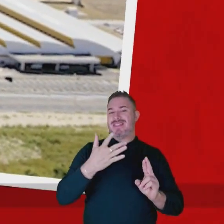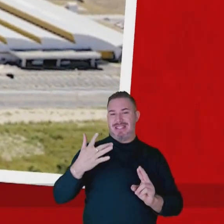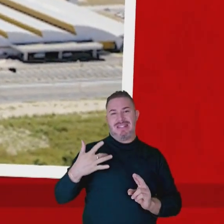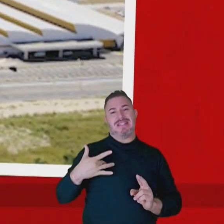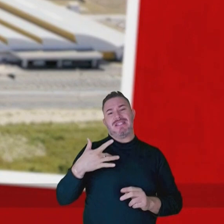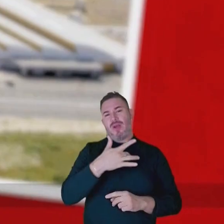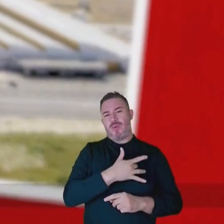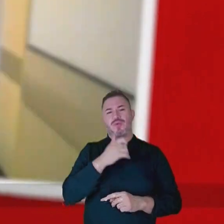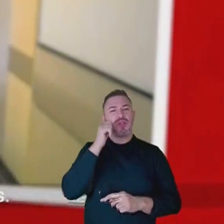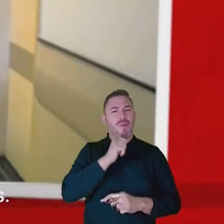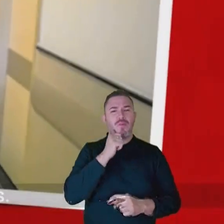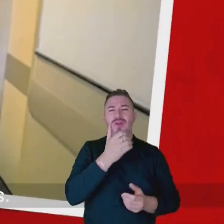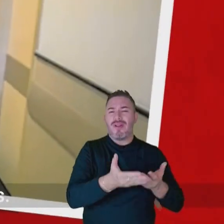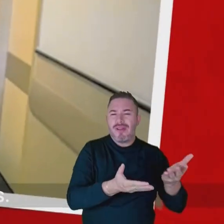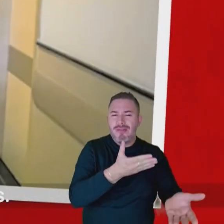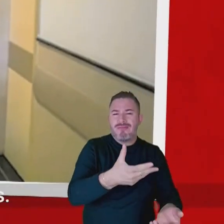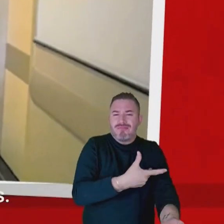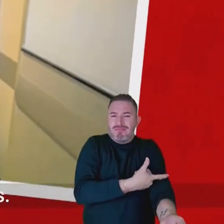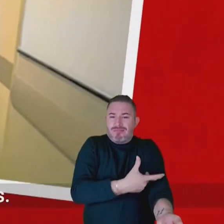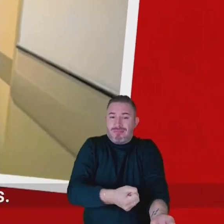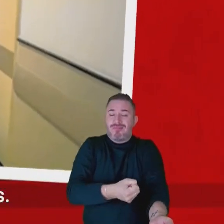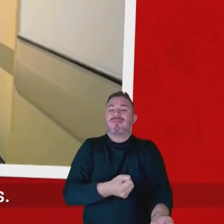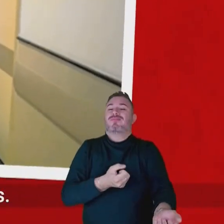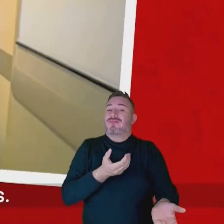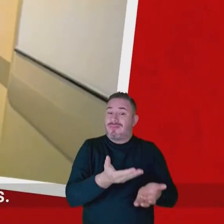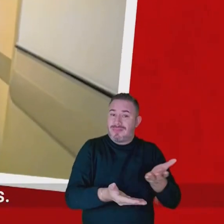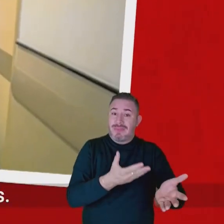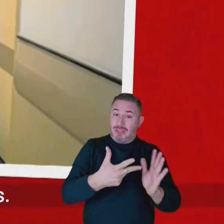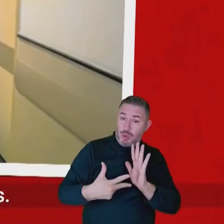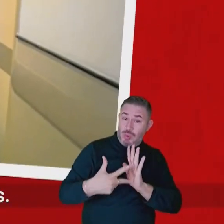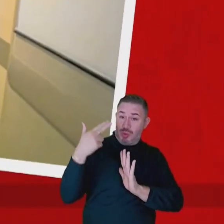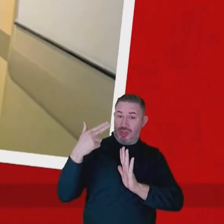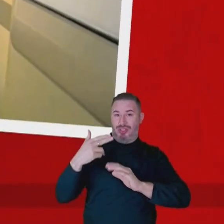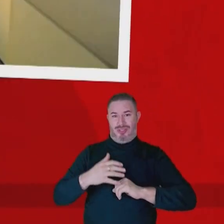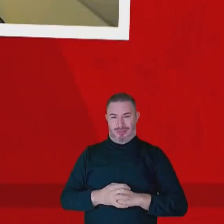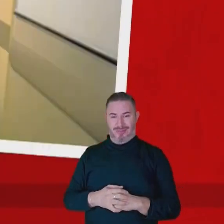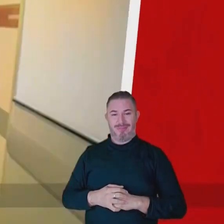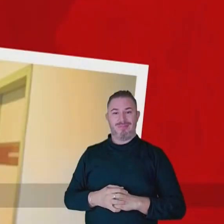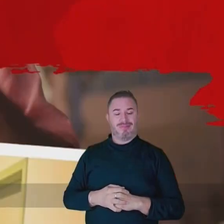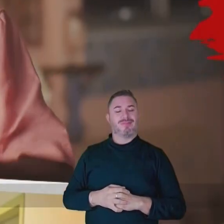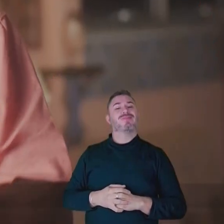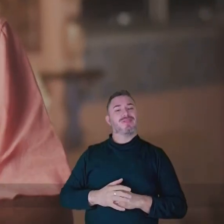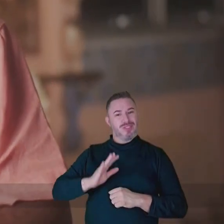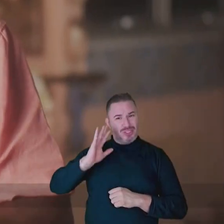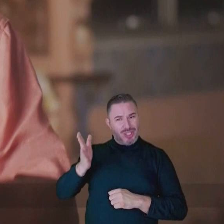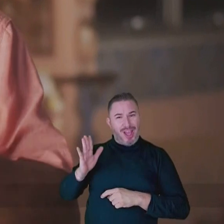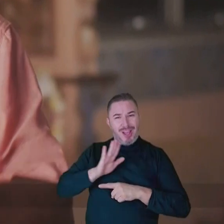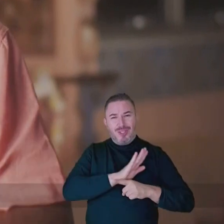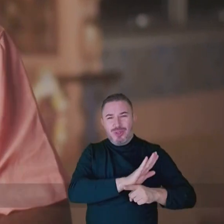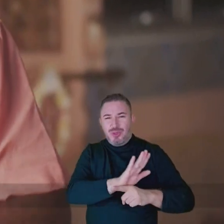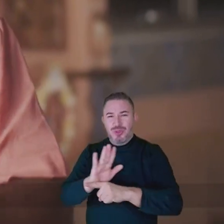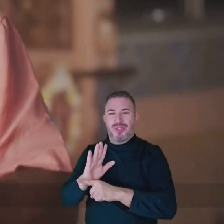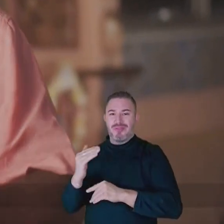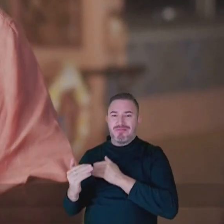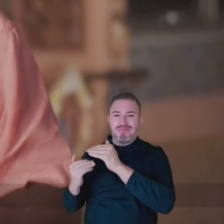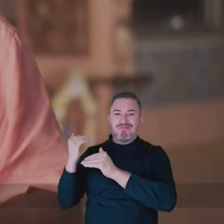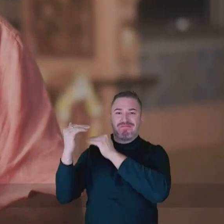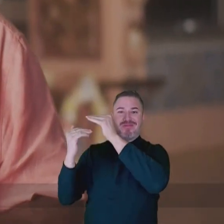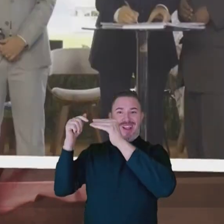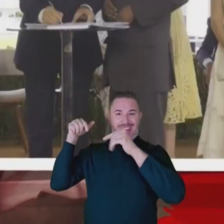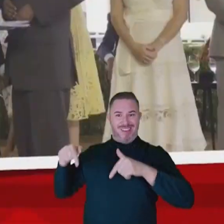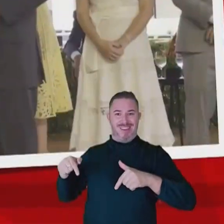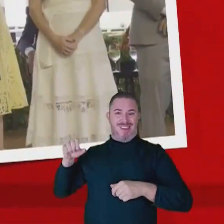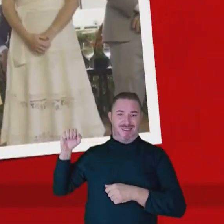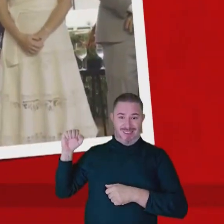saúde das mulheres, com exames, consultas e cirurgias. Também já pude ajudar muito o desenvolvimento de